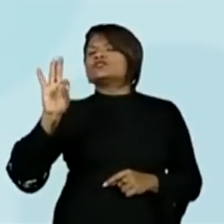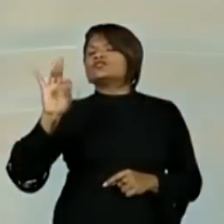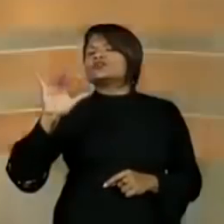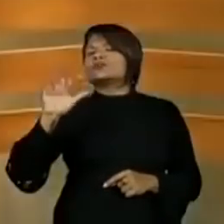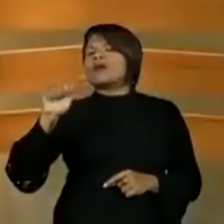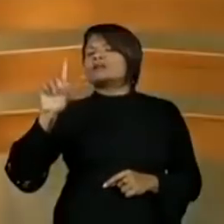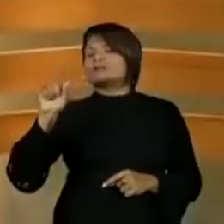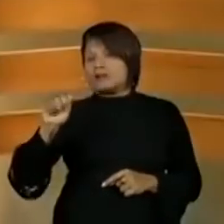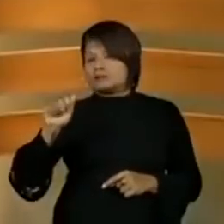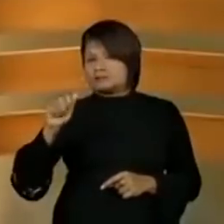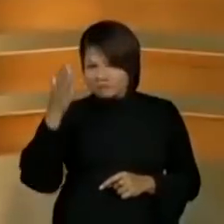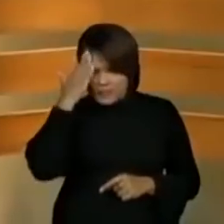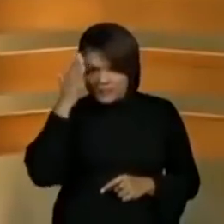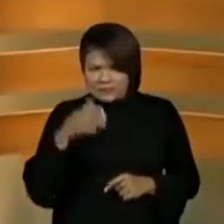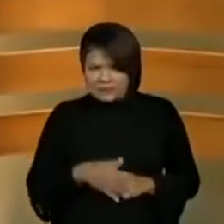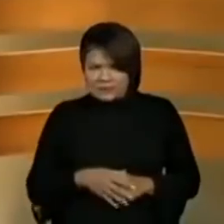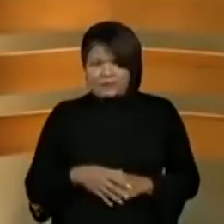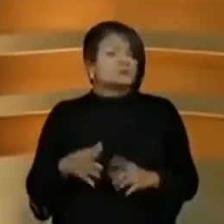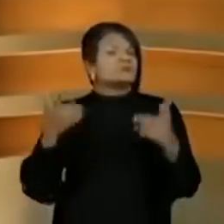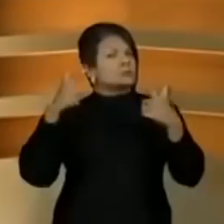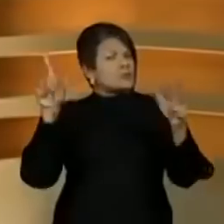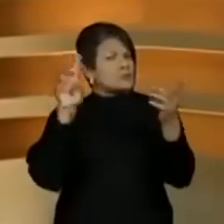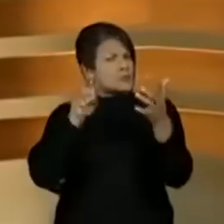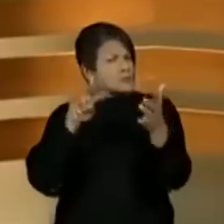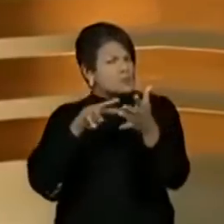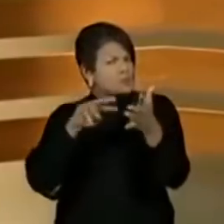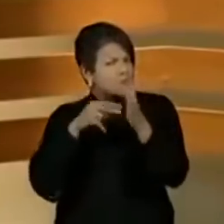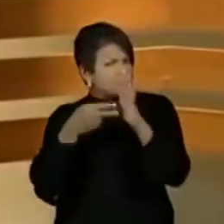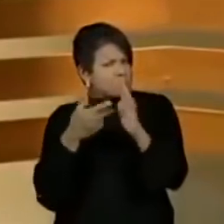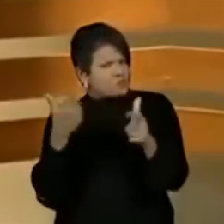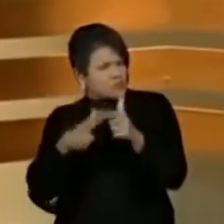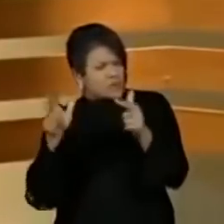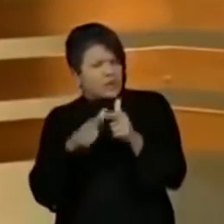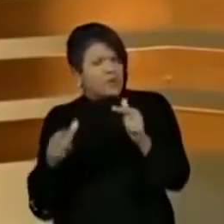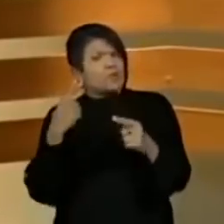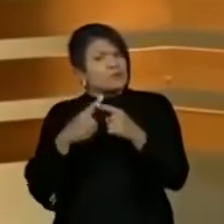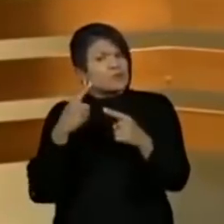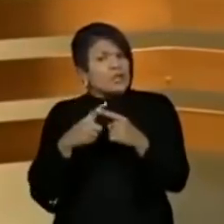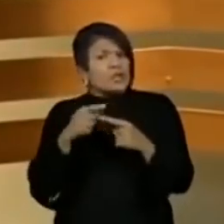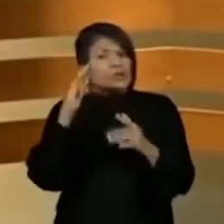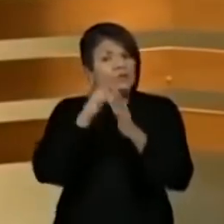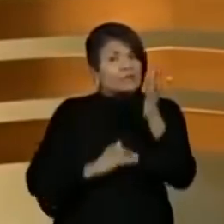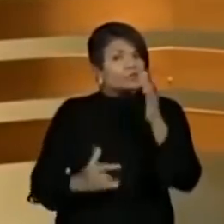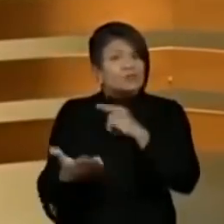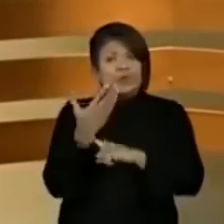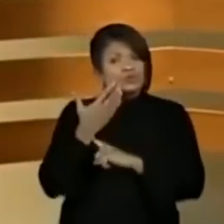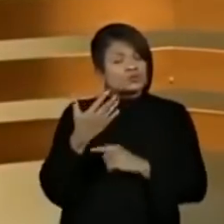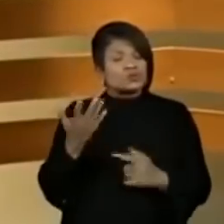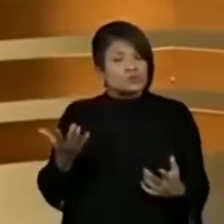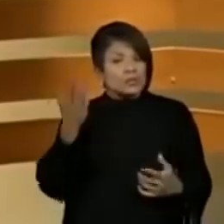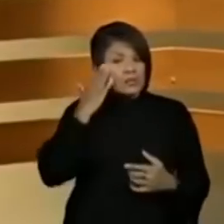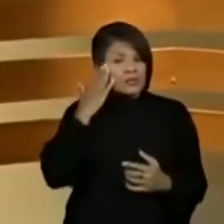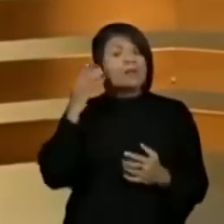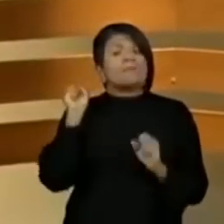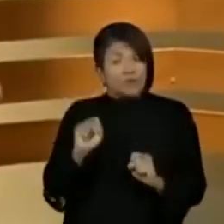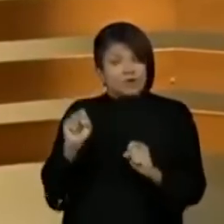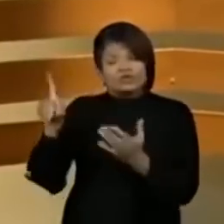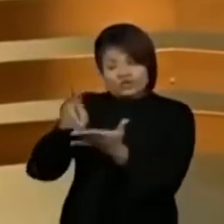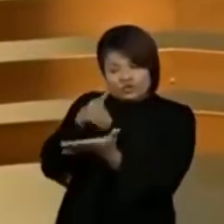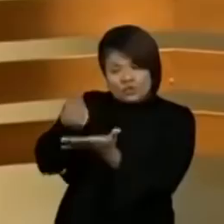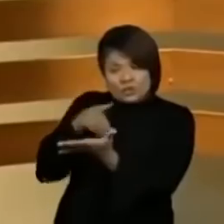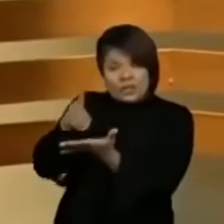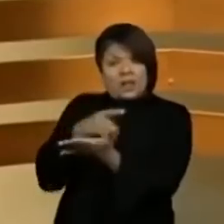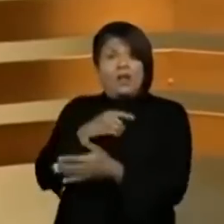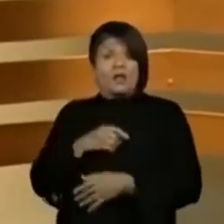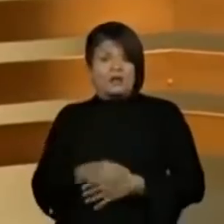Não tem problema se a gente não sabe o significado e se o próprio texto não nos ajuda a entender. Você pode consultar o dicionário. Um dicionário